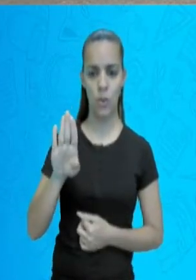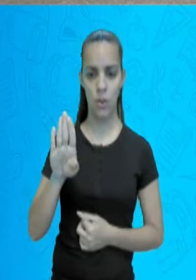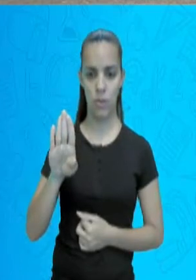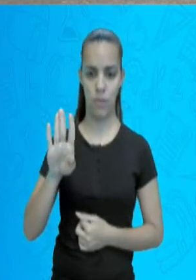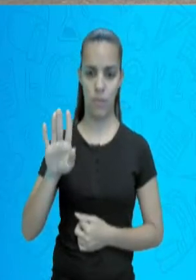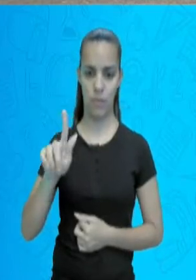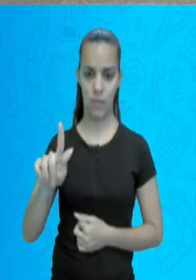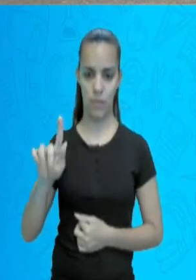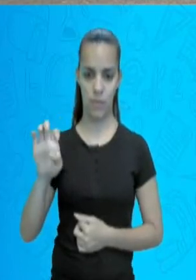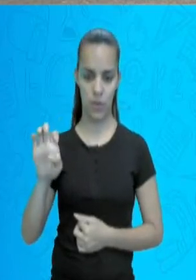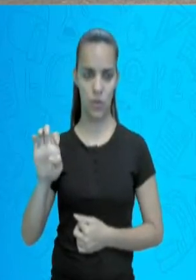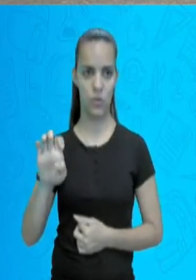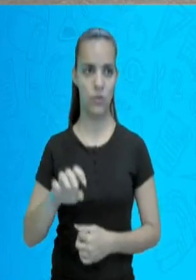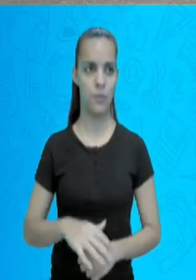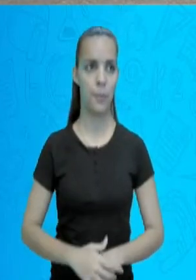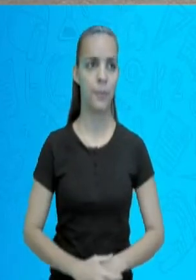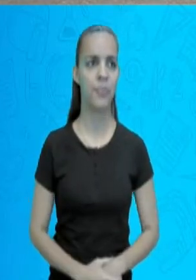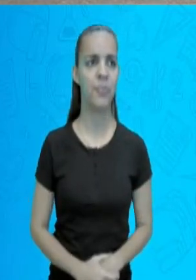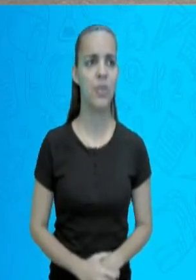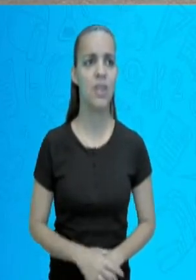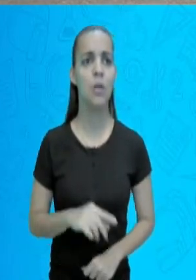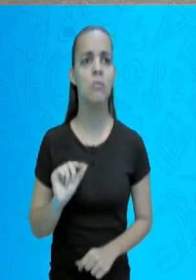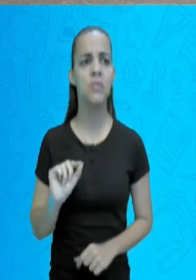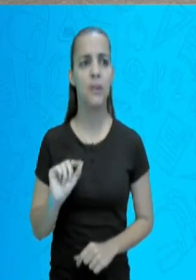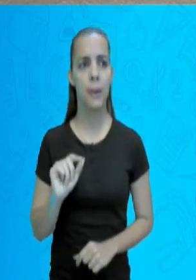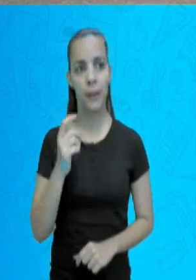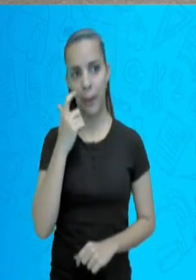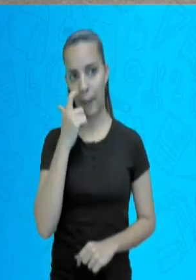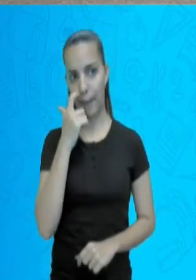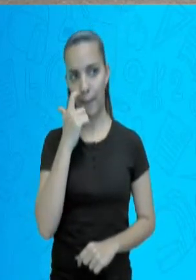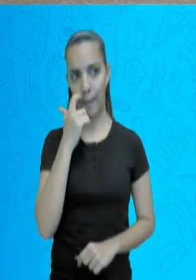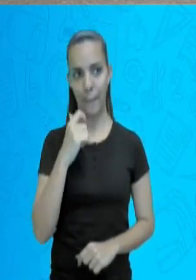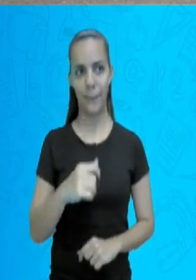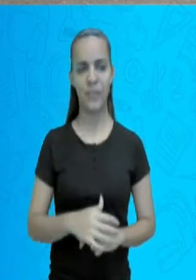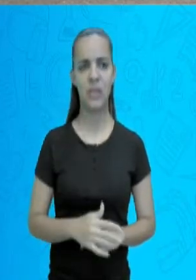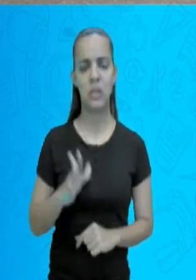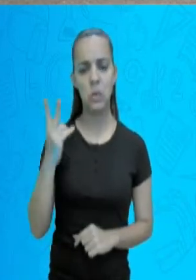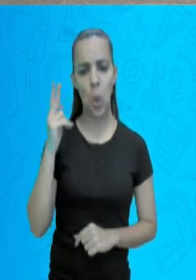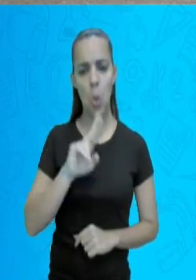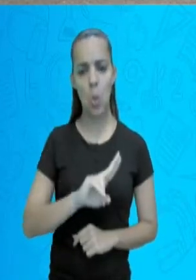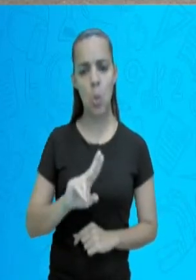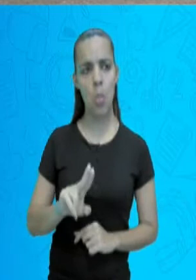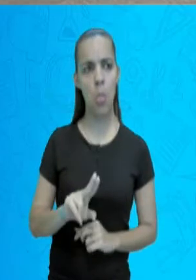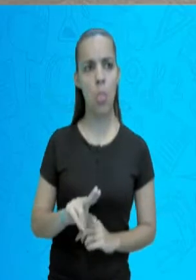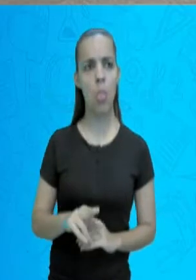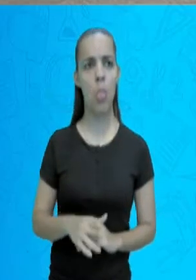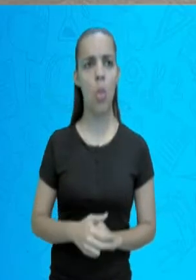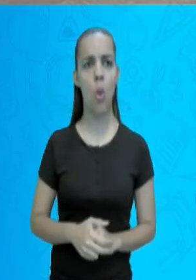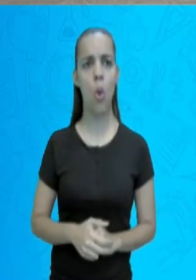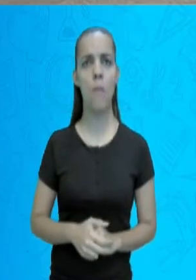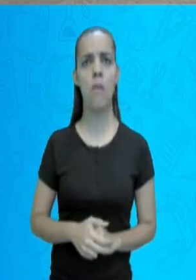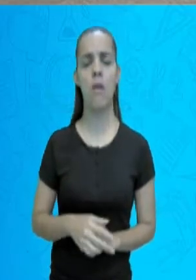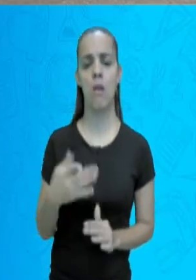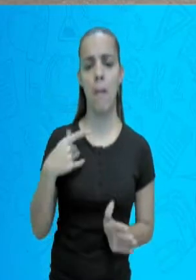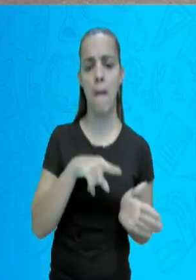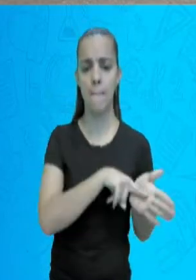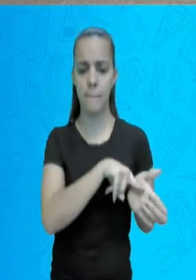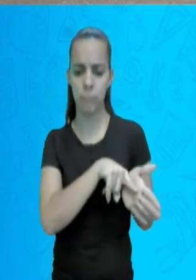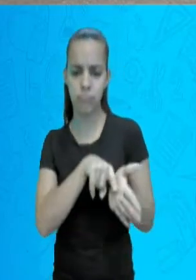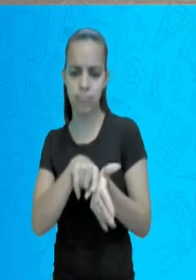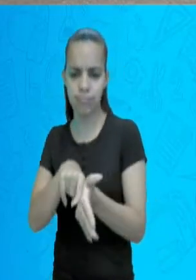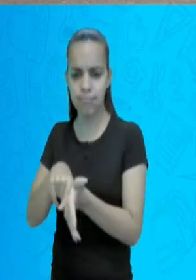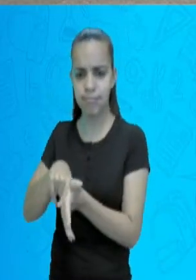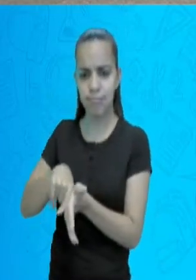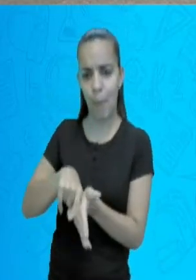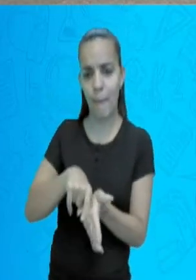pesquisas. Chama o censo demográfico. A pessoa chega na sua